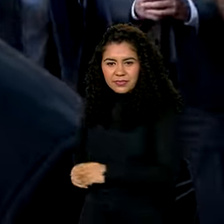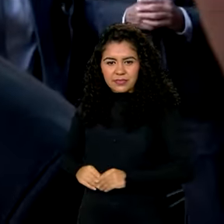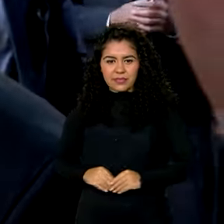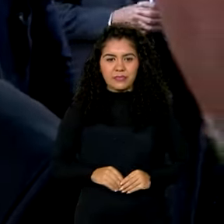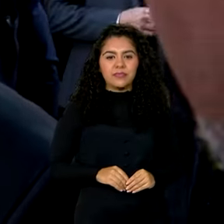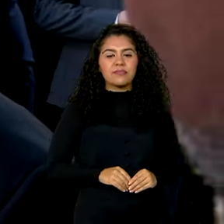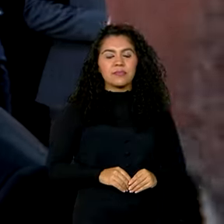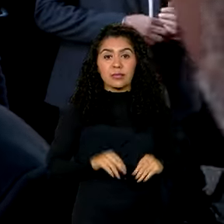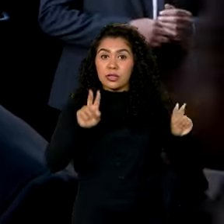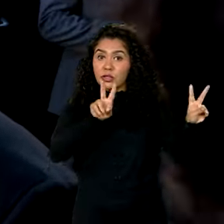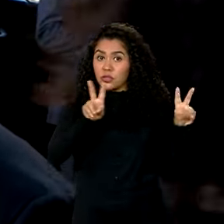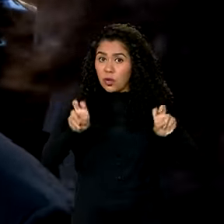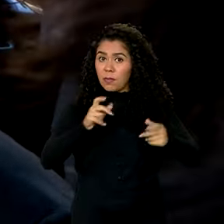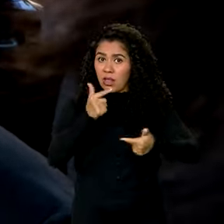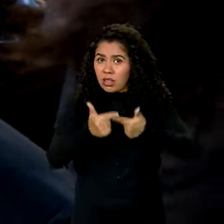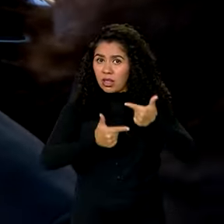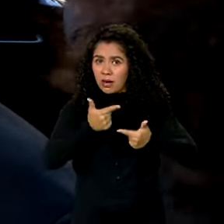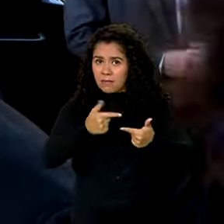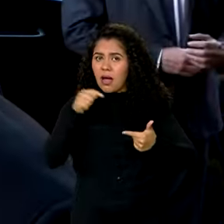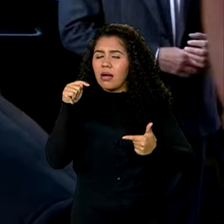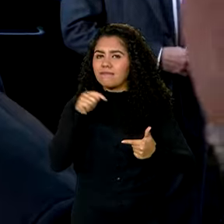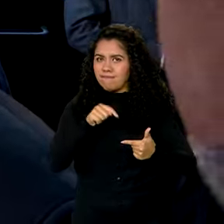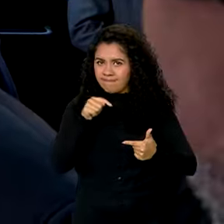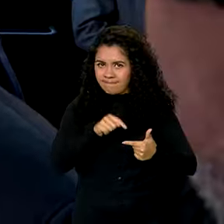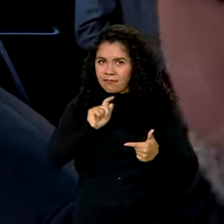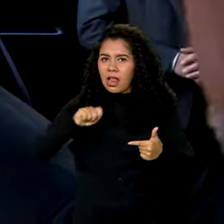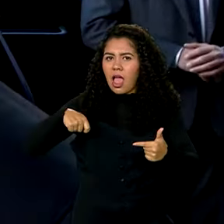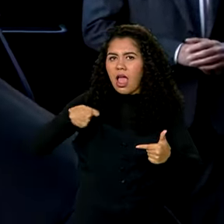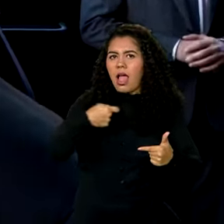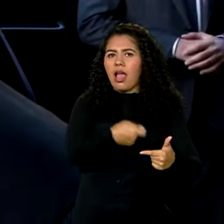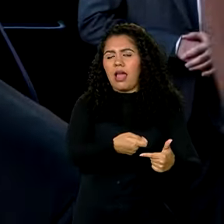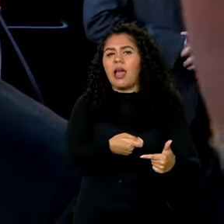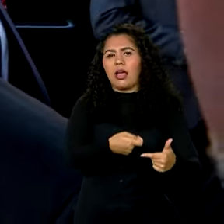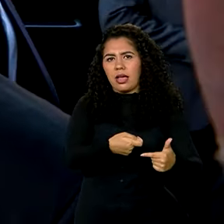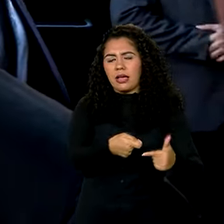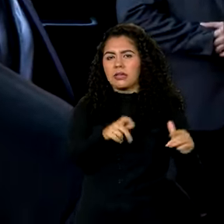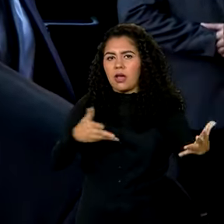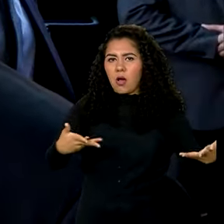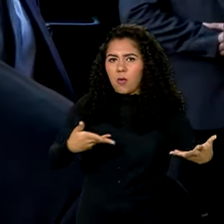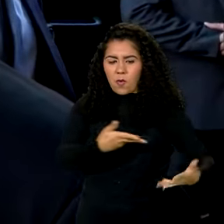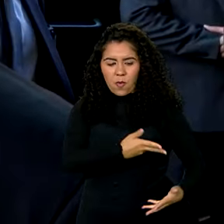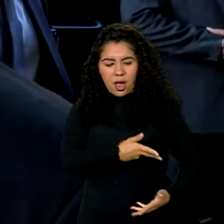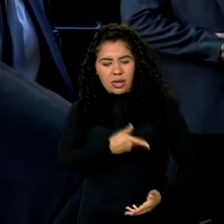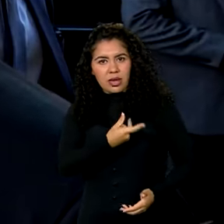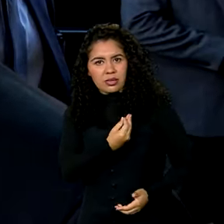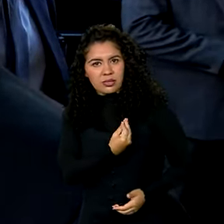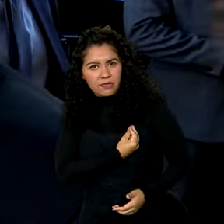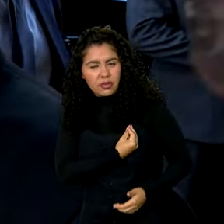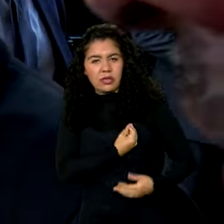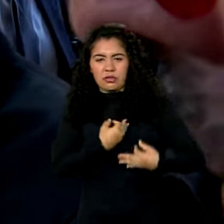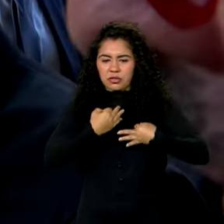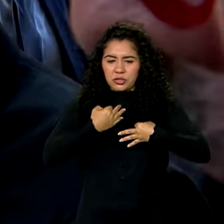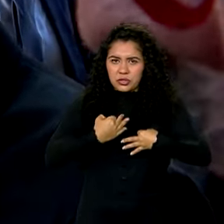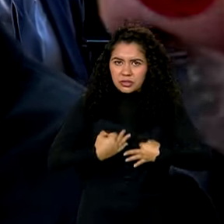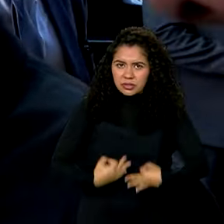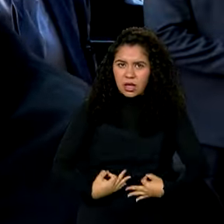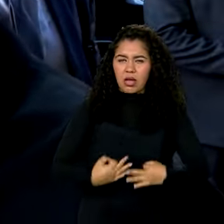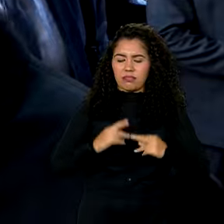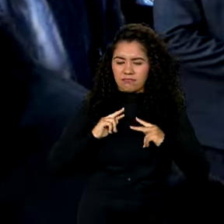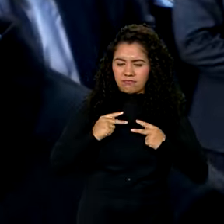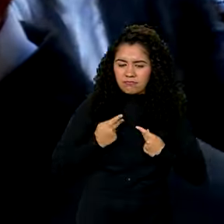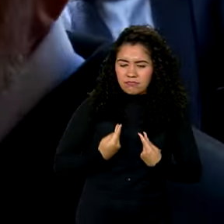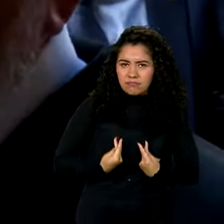A questão do trabalho é uma questão que envolve muito a qualidade de vida das pessoas, a dignidade do ser humano.